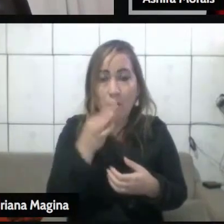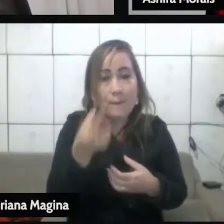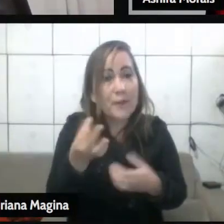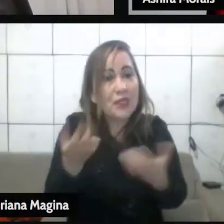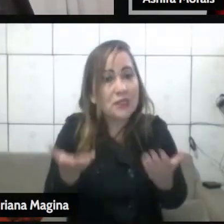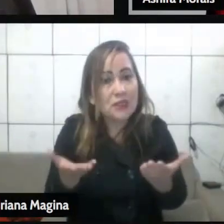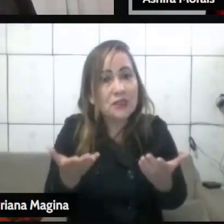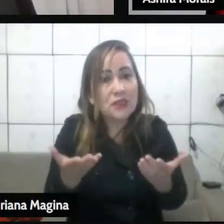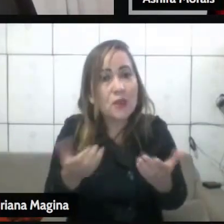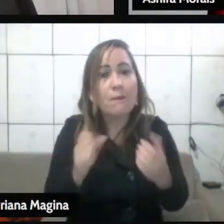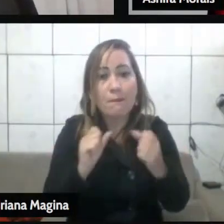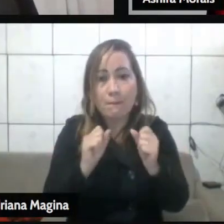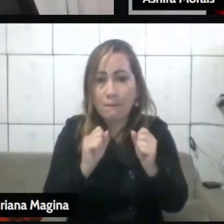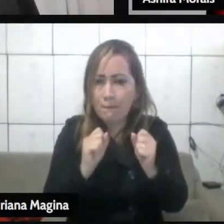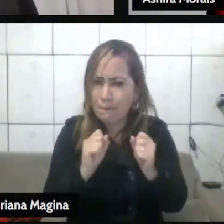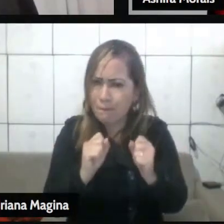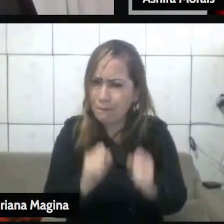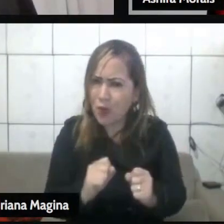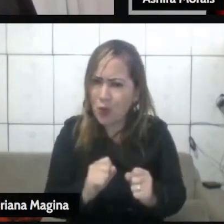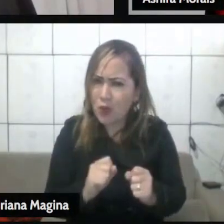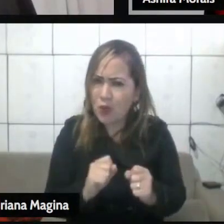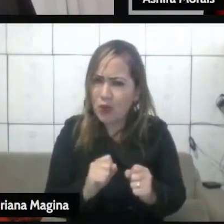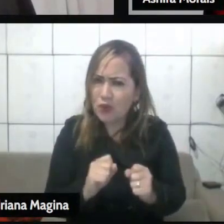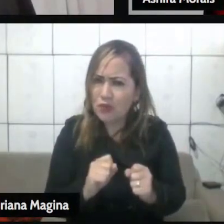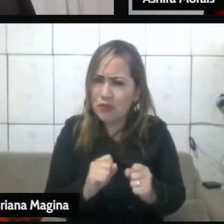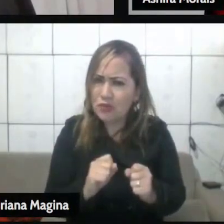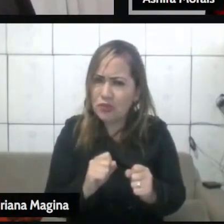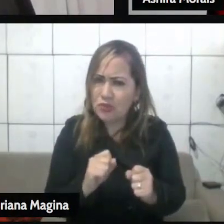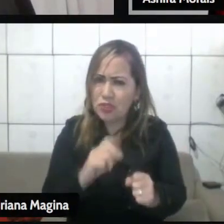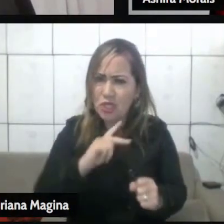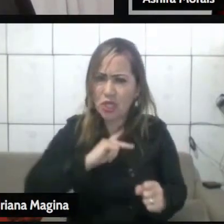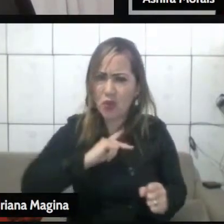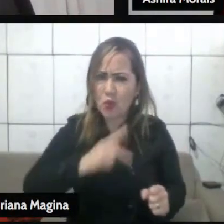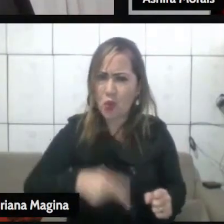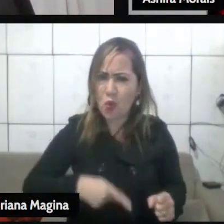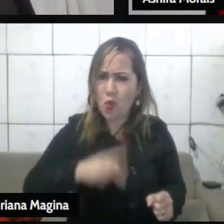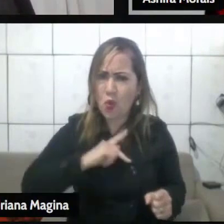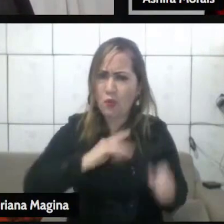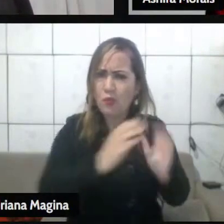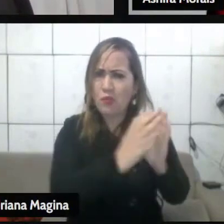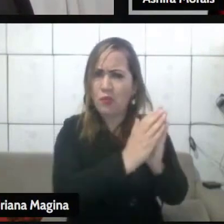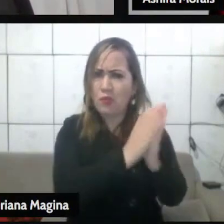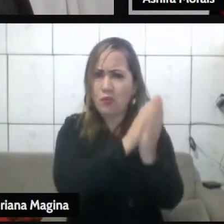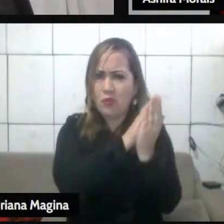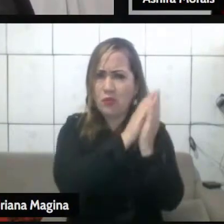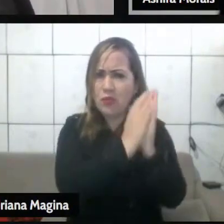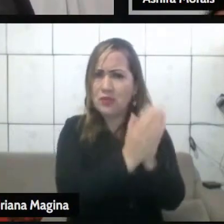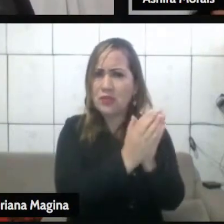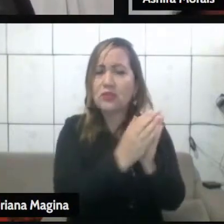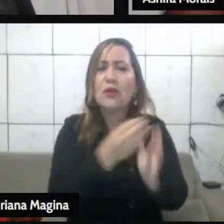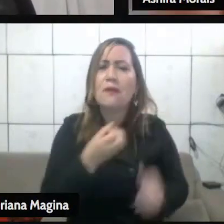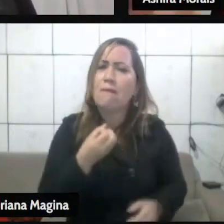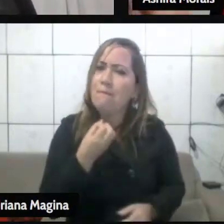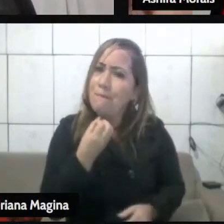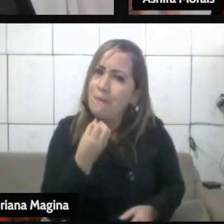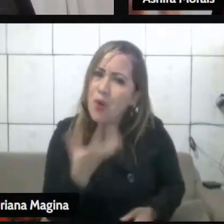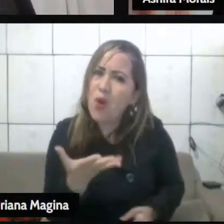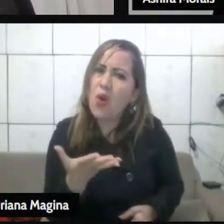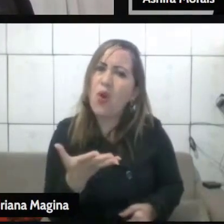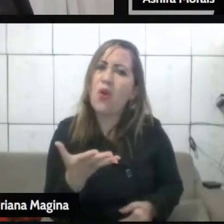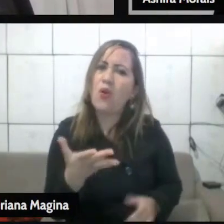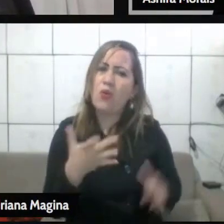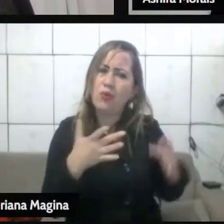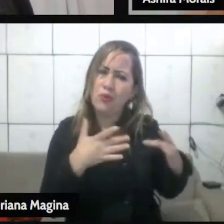é possível um homossexual ser probo, ser piedoso, moralmente,